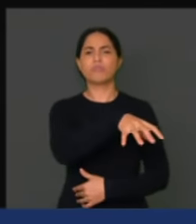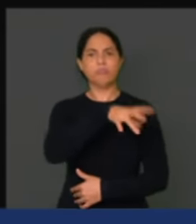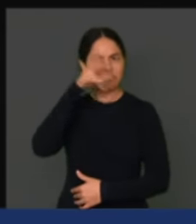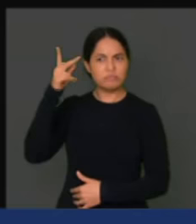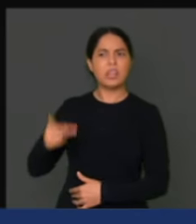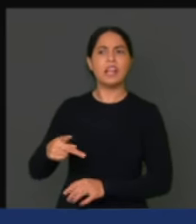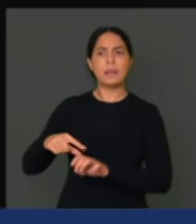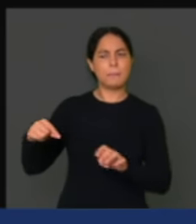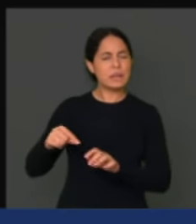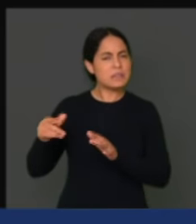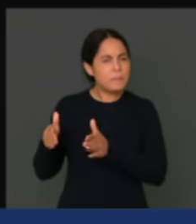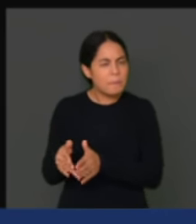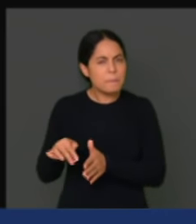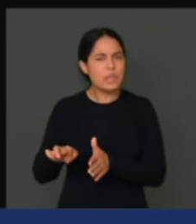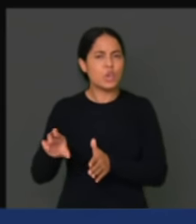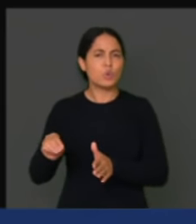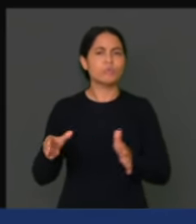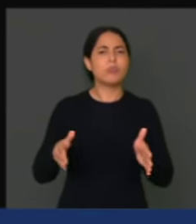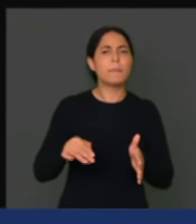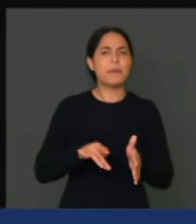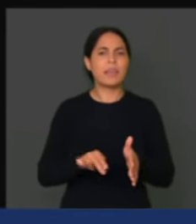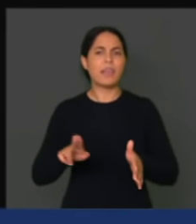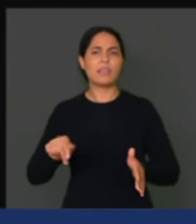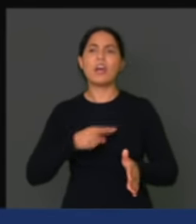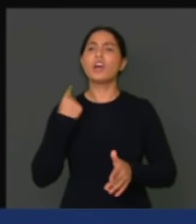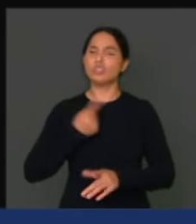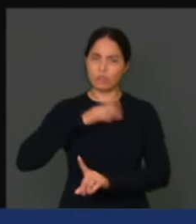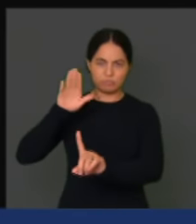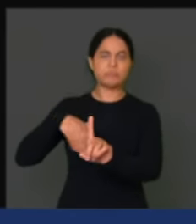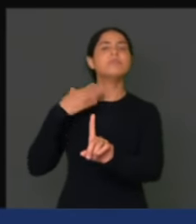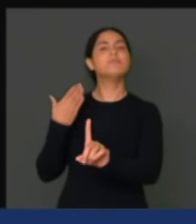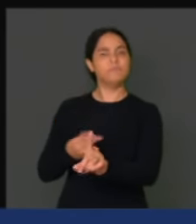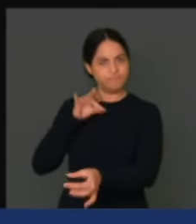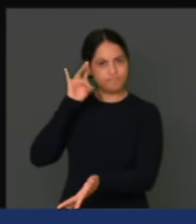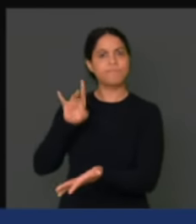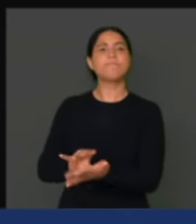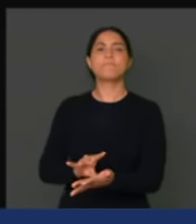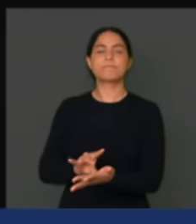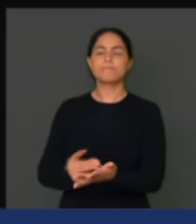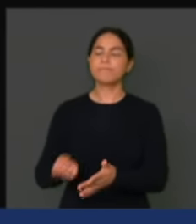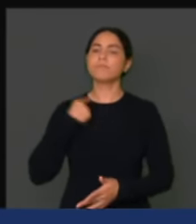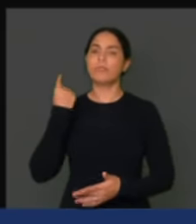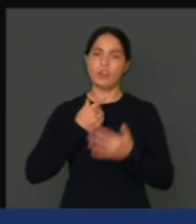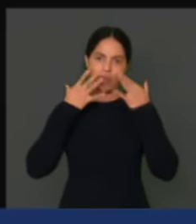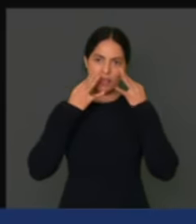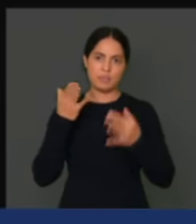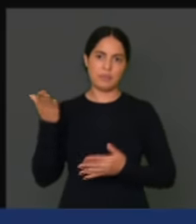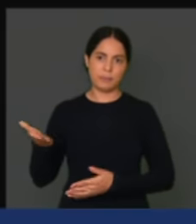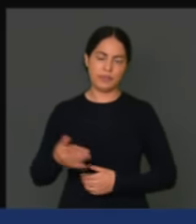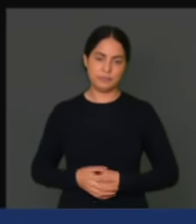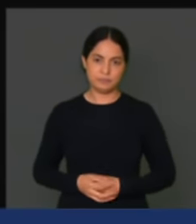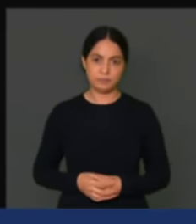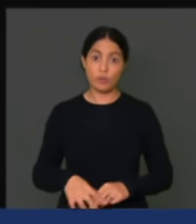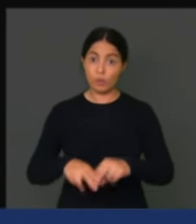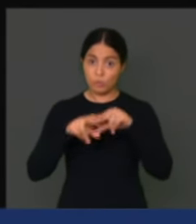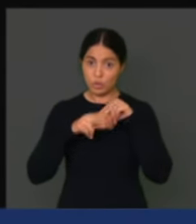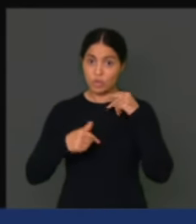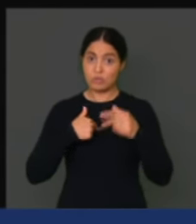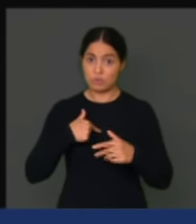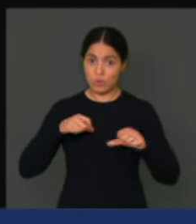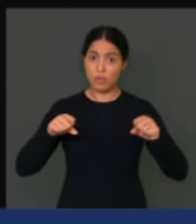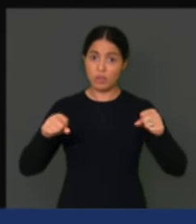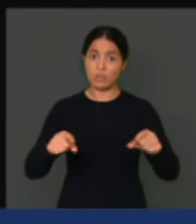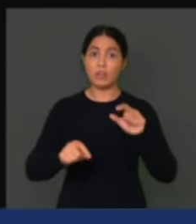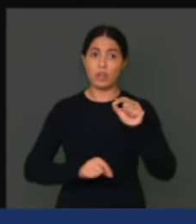micro ou pequena empresa, merece o nosso reconhecimento, a nossa atenção. Por isso, eu defendo a micro e pequena empresa